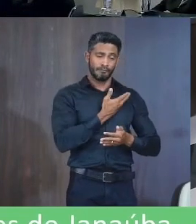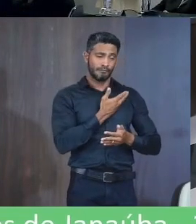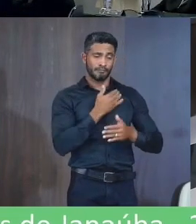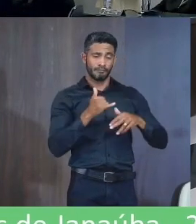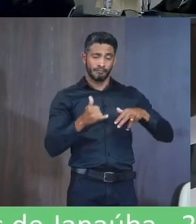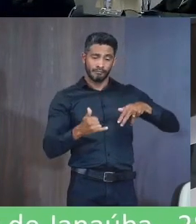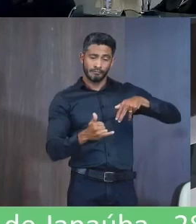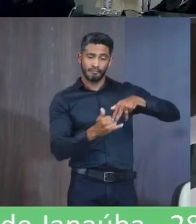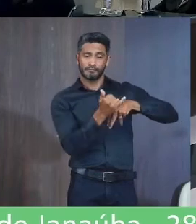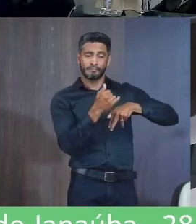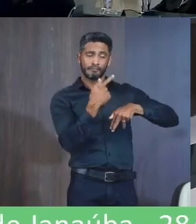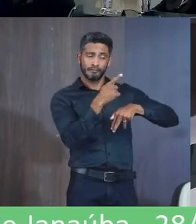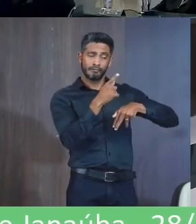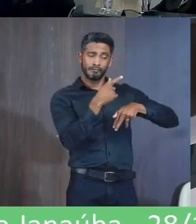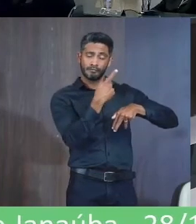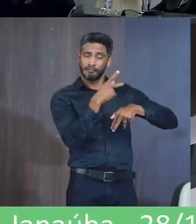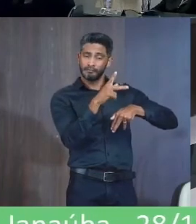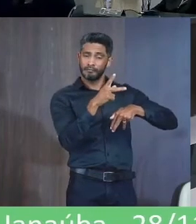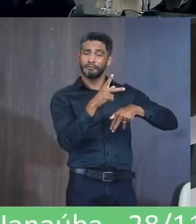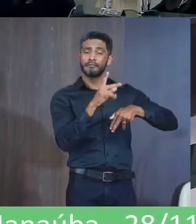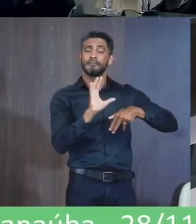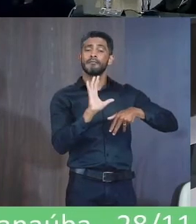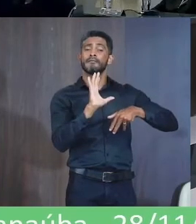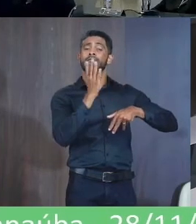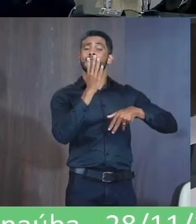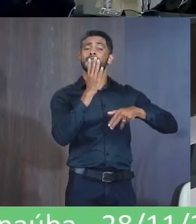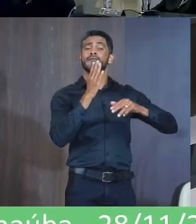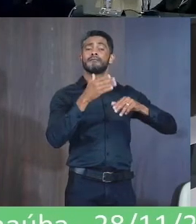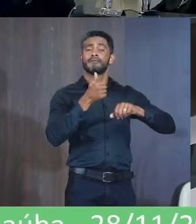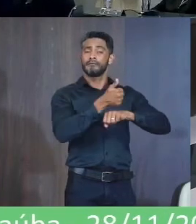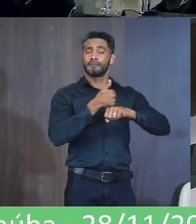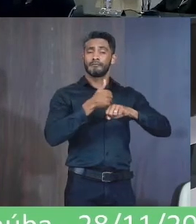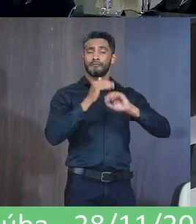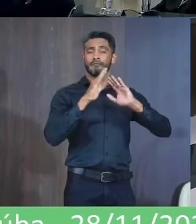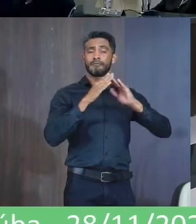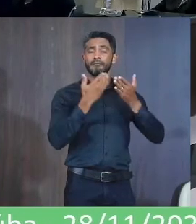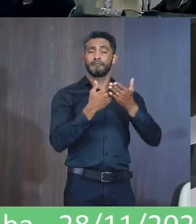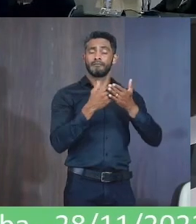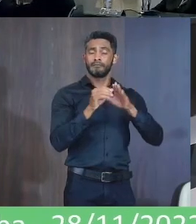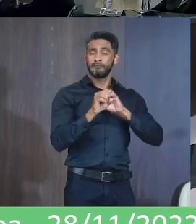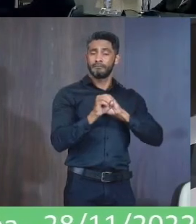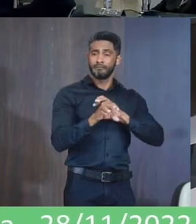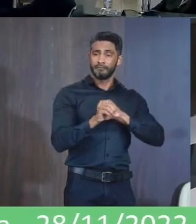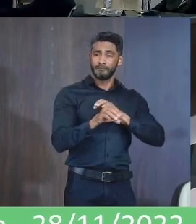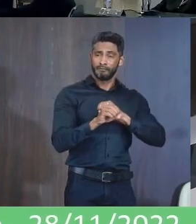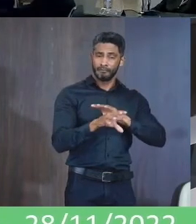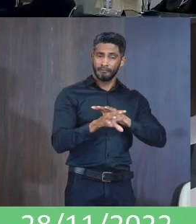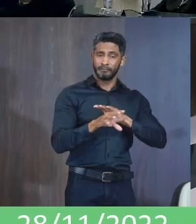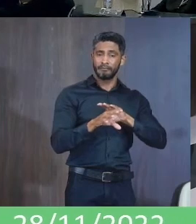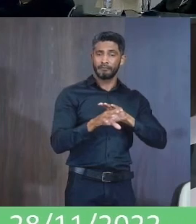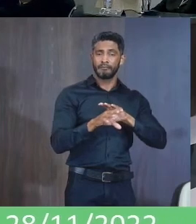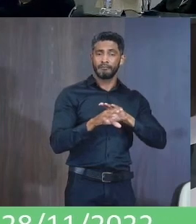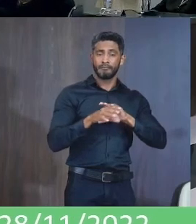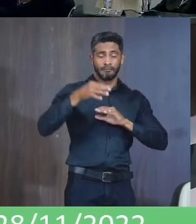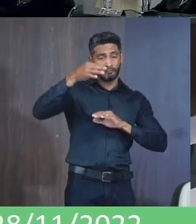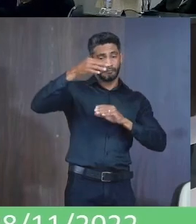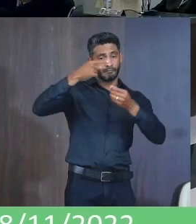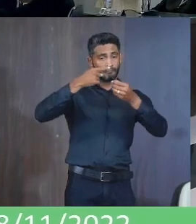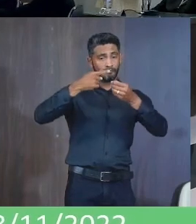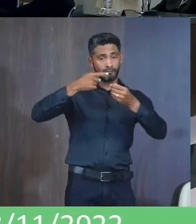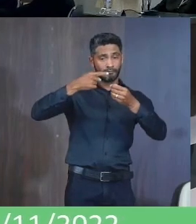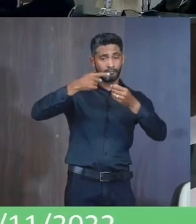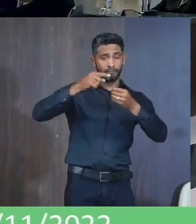Que Ataque perverso E com os profissionais Estudantes da rede De ensino Do Espírito Santo